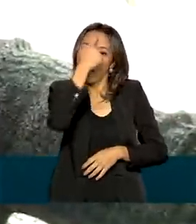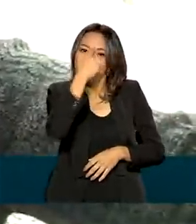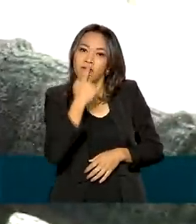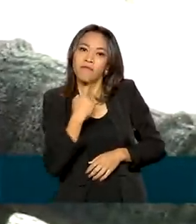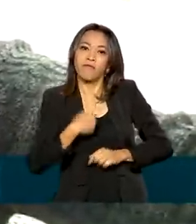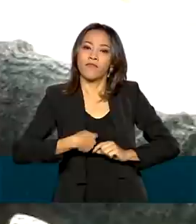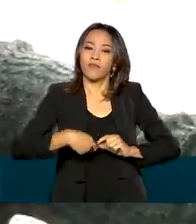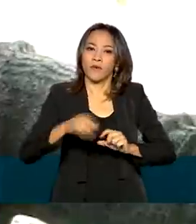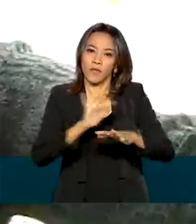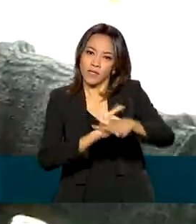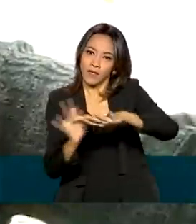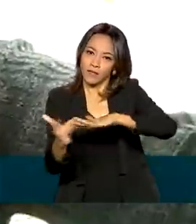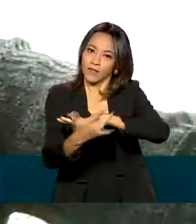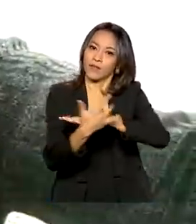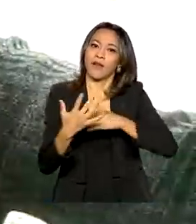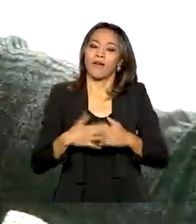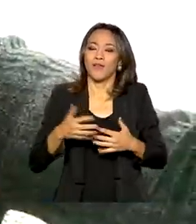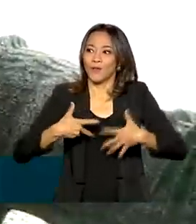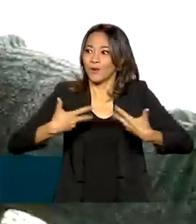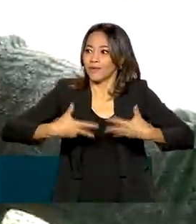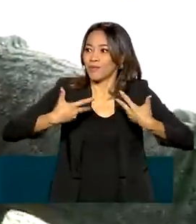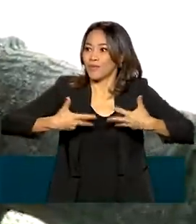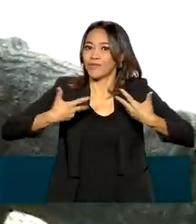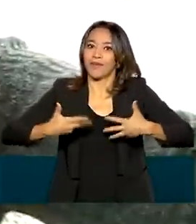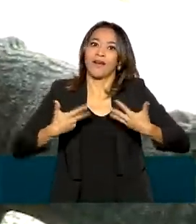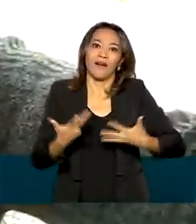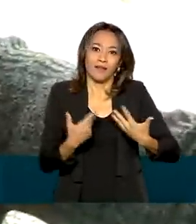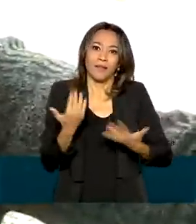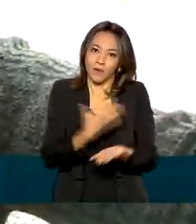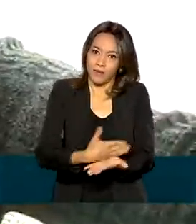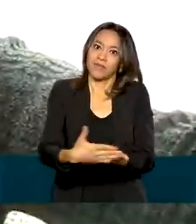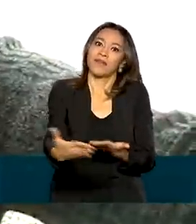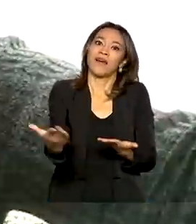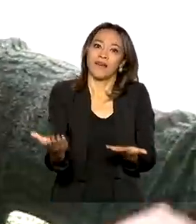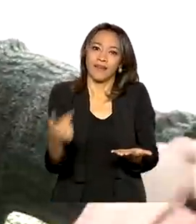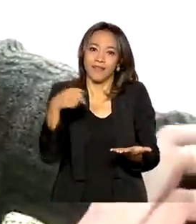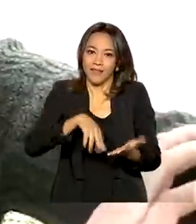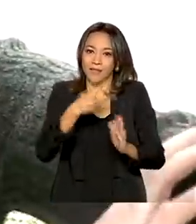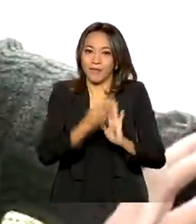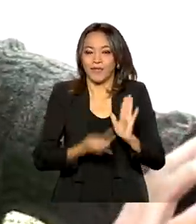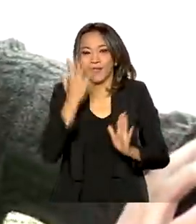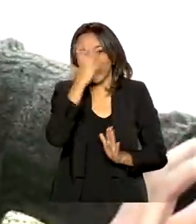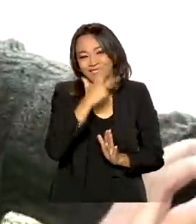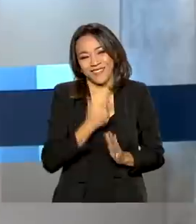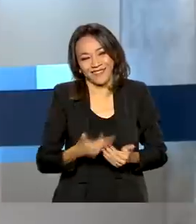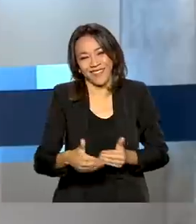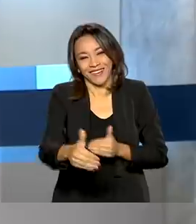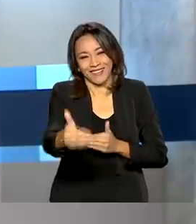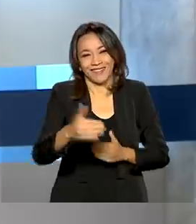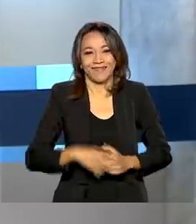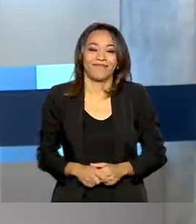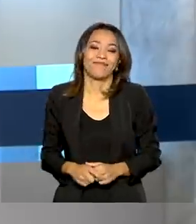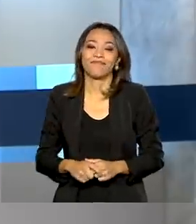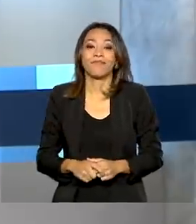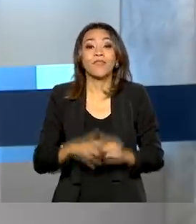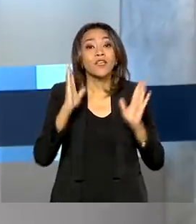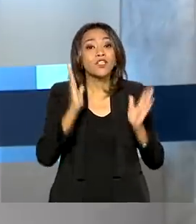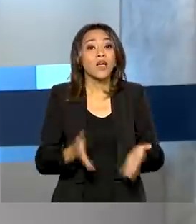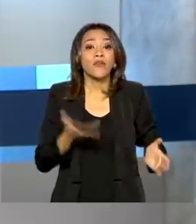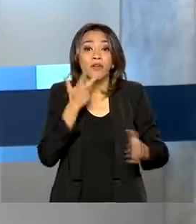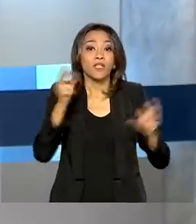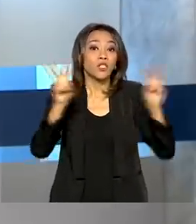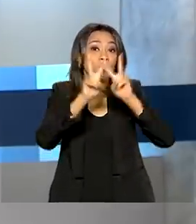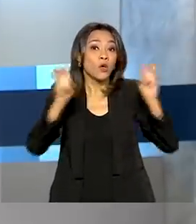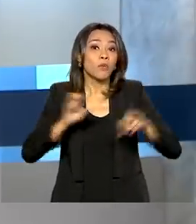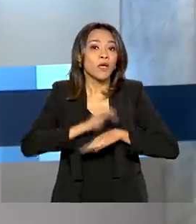mas nunca me senti tão motivada como agora para iniciar esse projeto lindo que vai ser. Já que estamos falando de